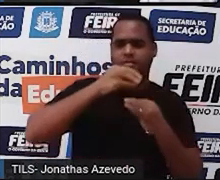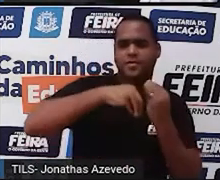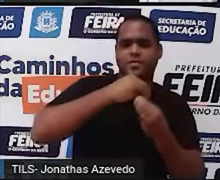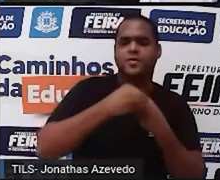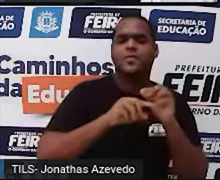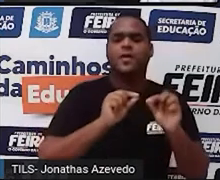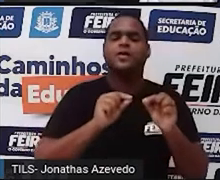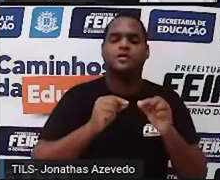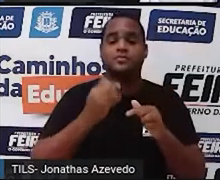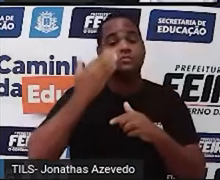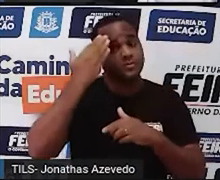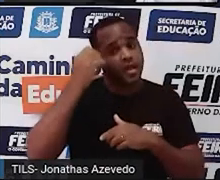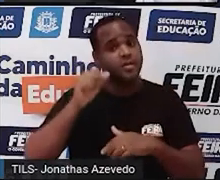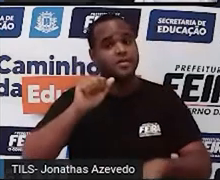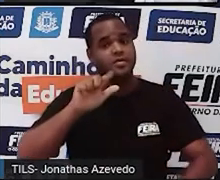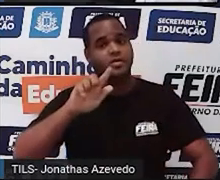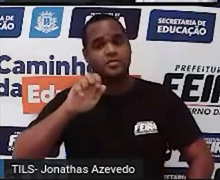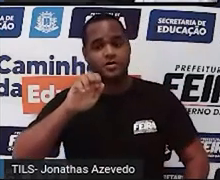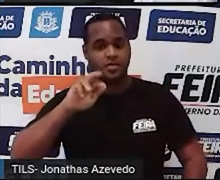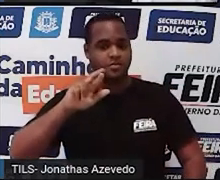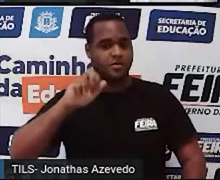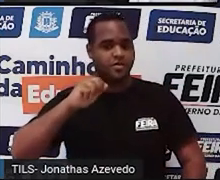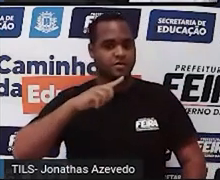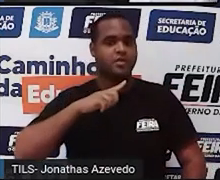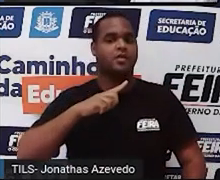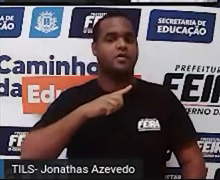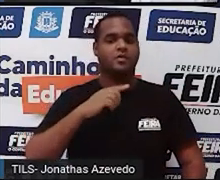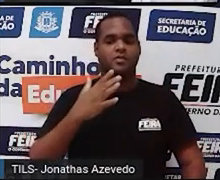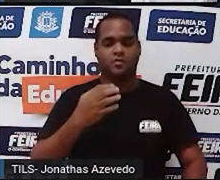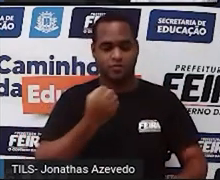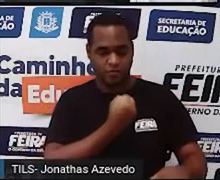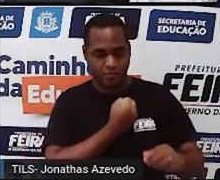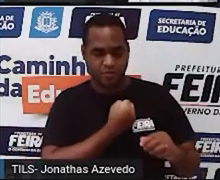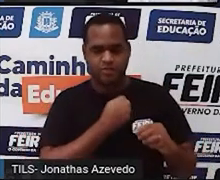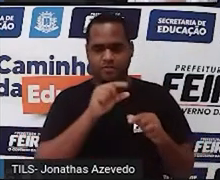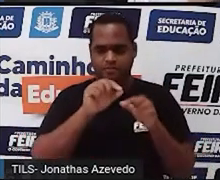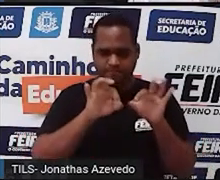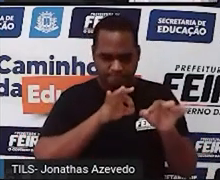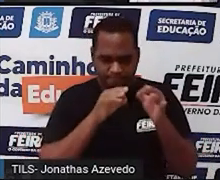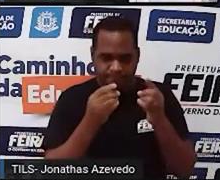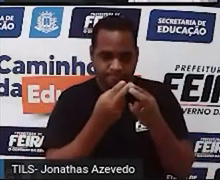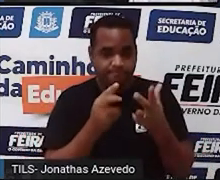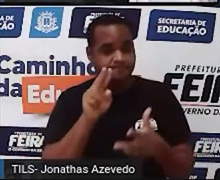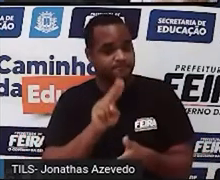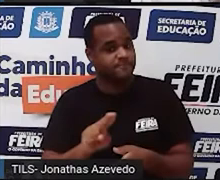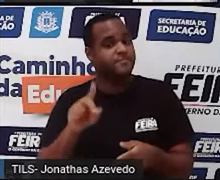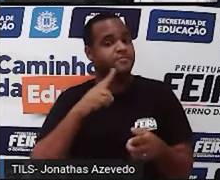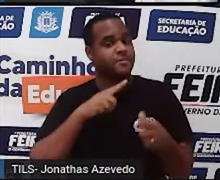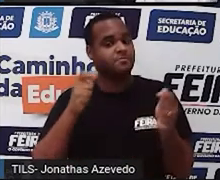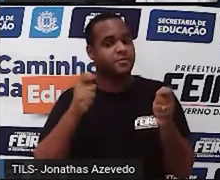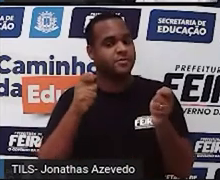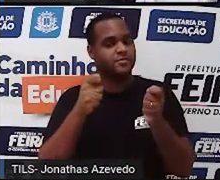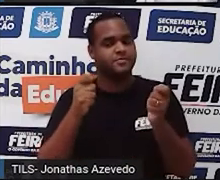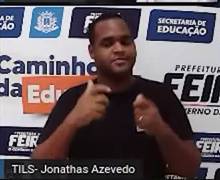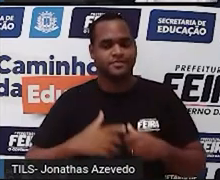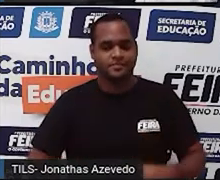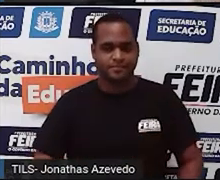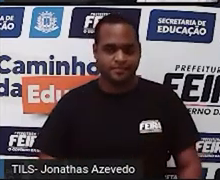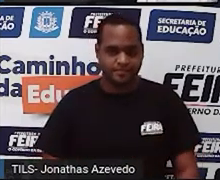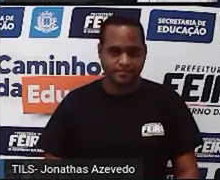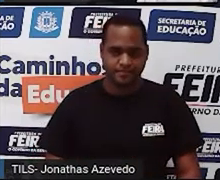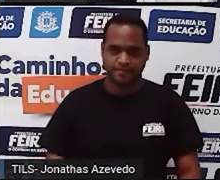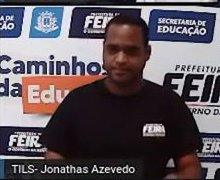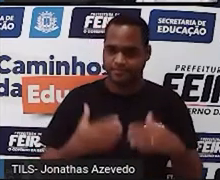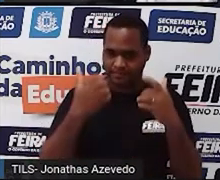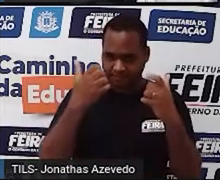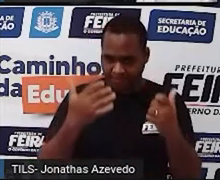Sabendo o que é álgebra, a gente sabe como fazer uso dela, a gente sabe onde usar ela e